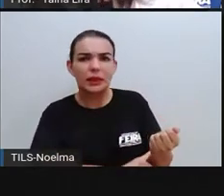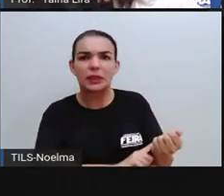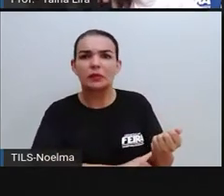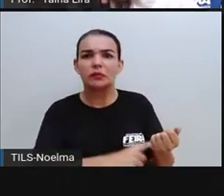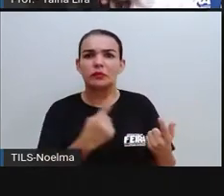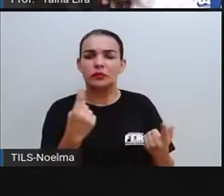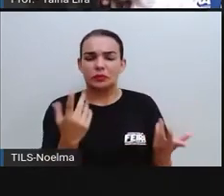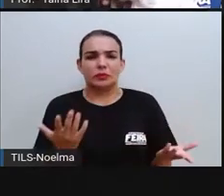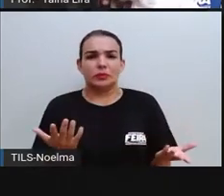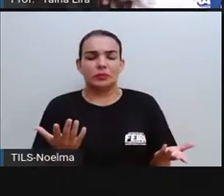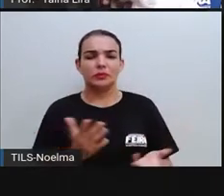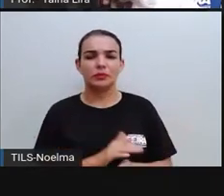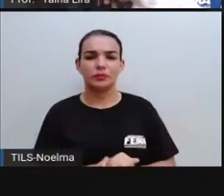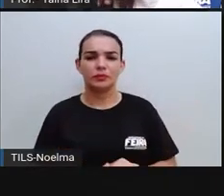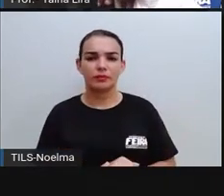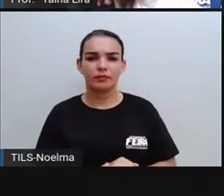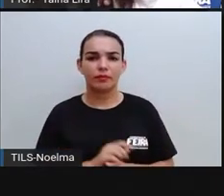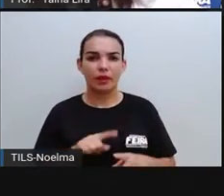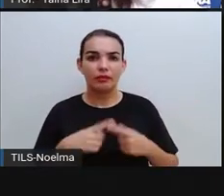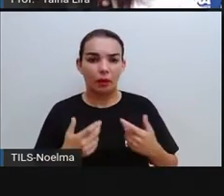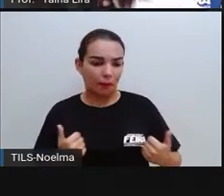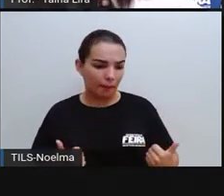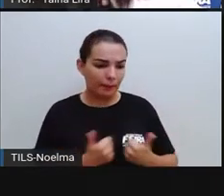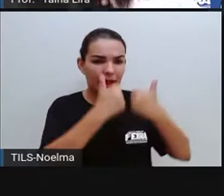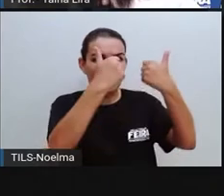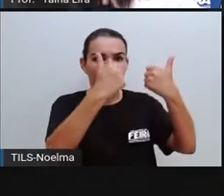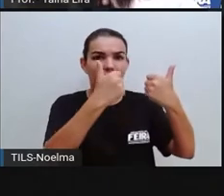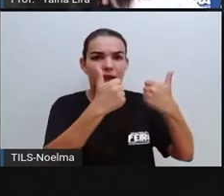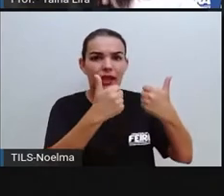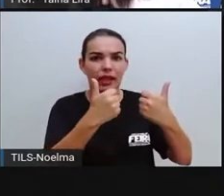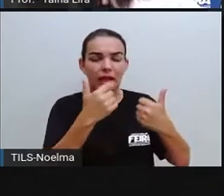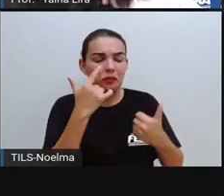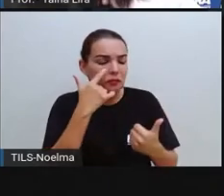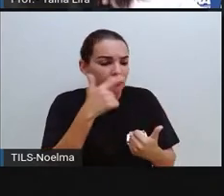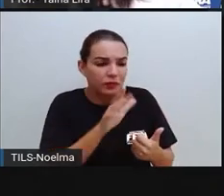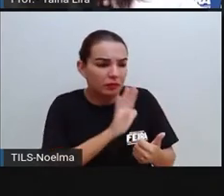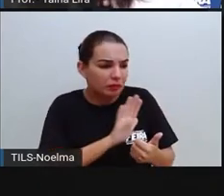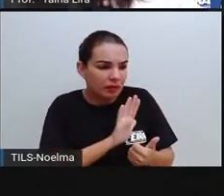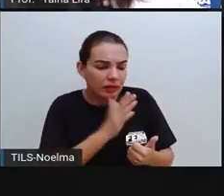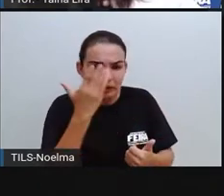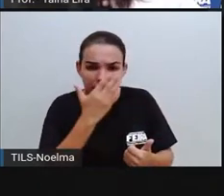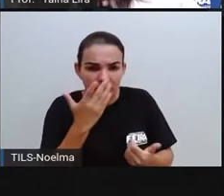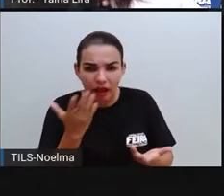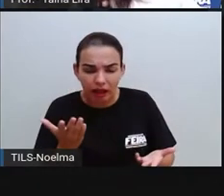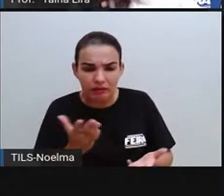ele e Júlia. Esse esbarrão acidental aí de Júlia.